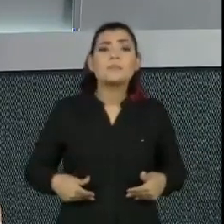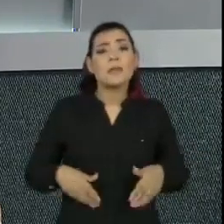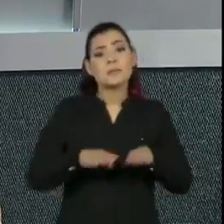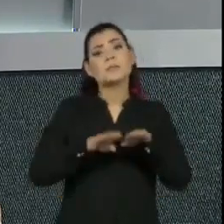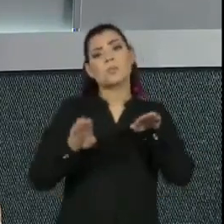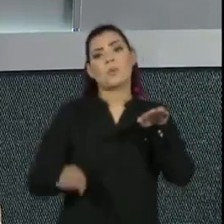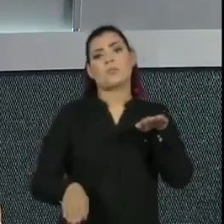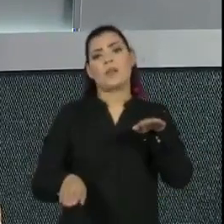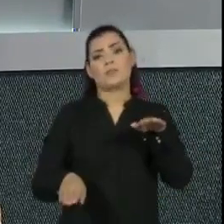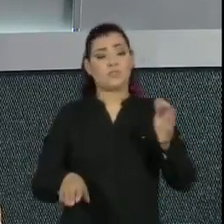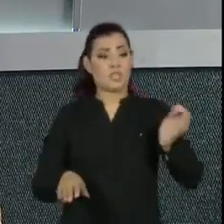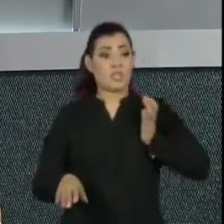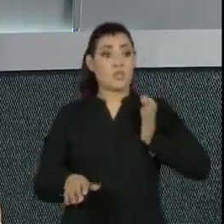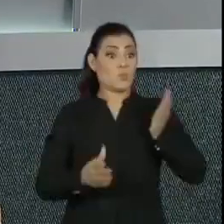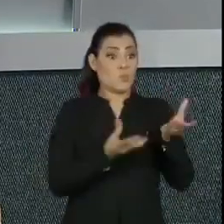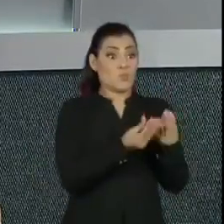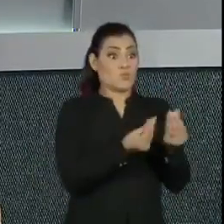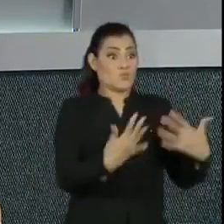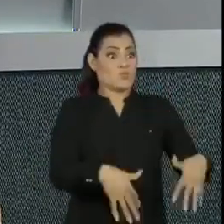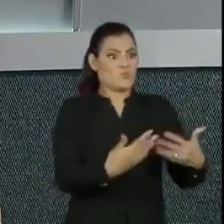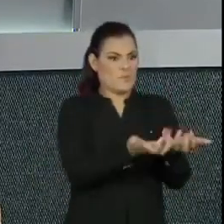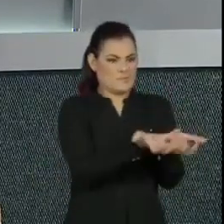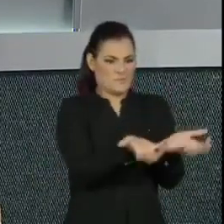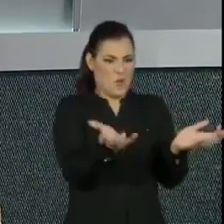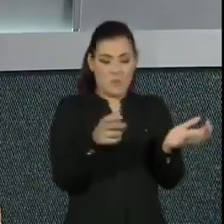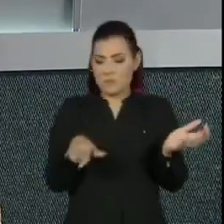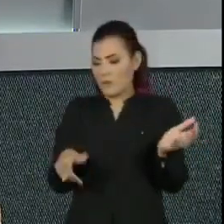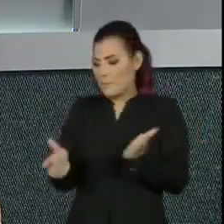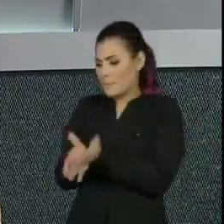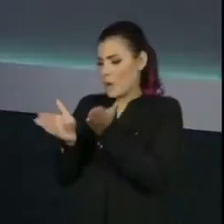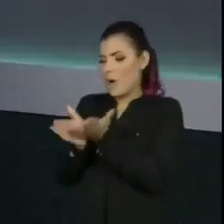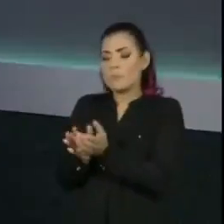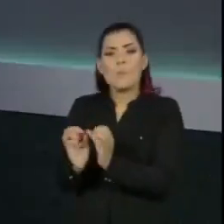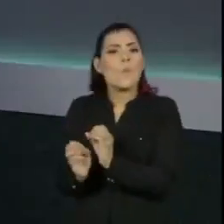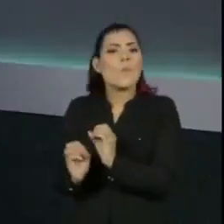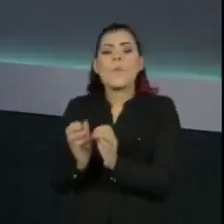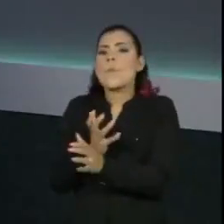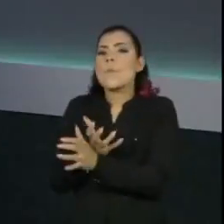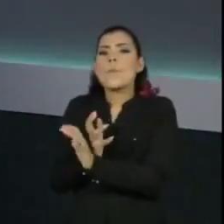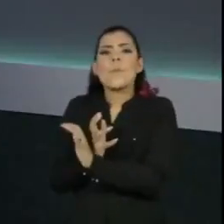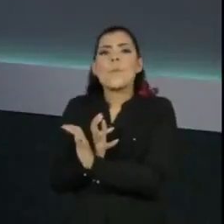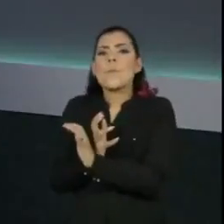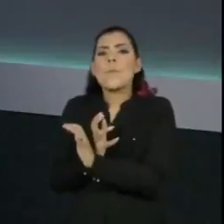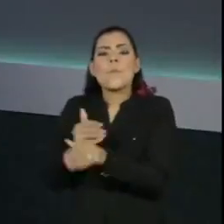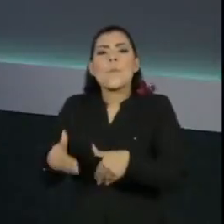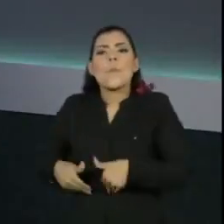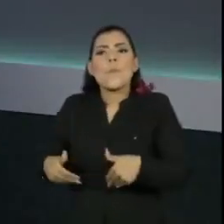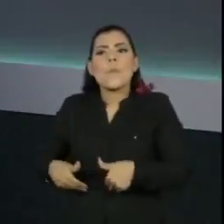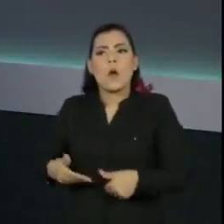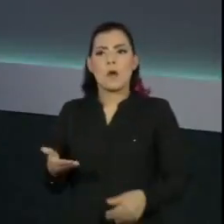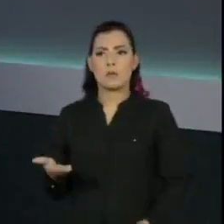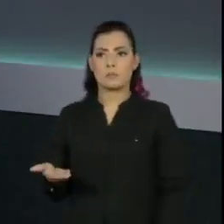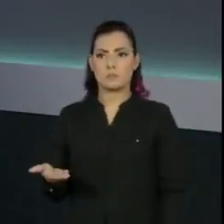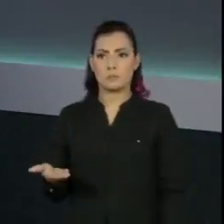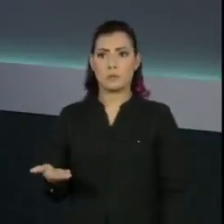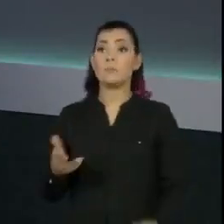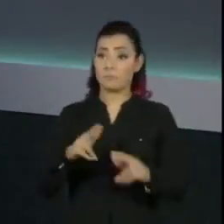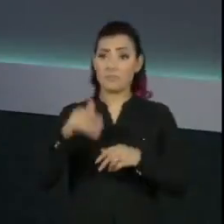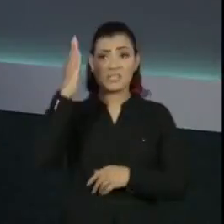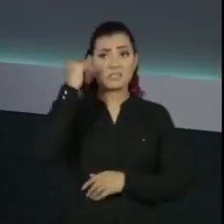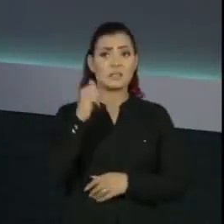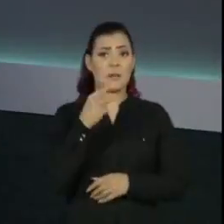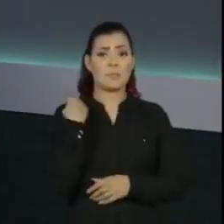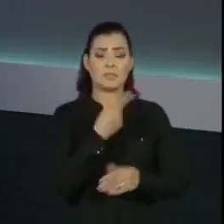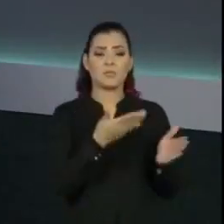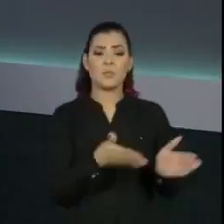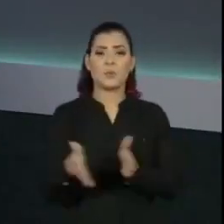desigualdade social. Então, é o acesso ao alimento que vai determinar ou não uma família estar numa situação de fome. A gente já sabe que a gente